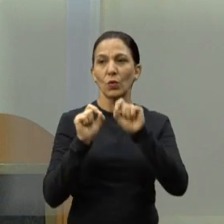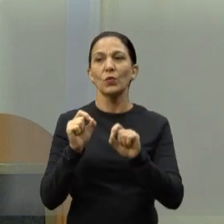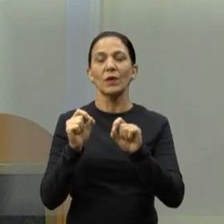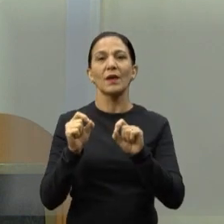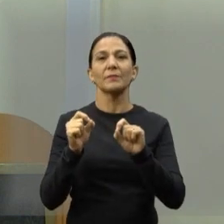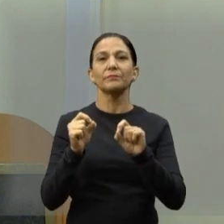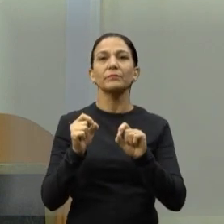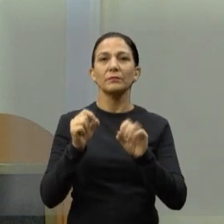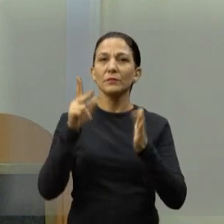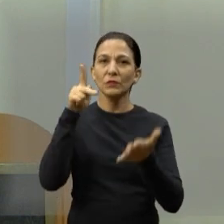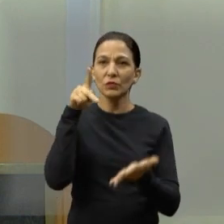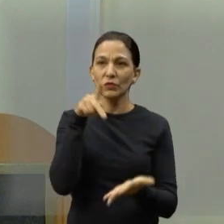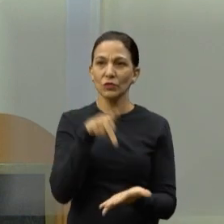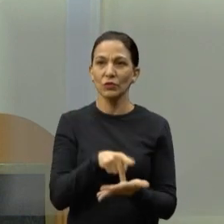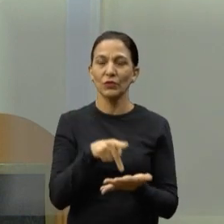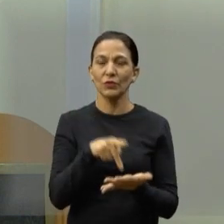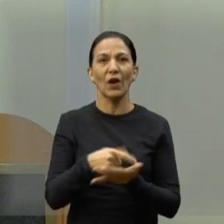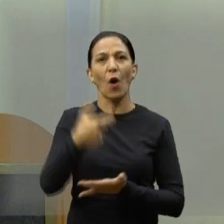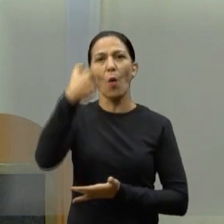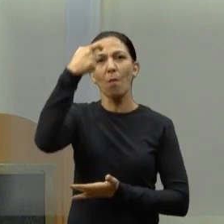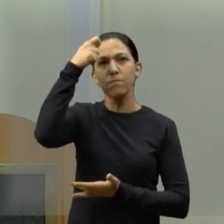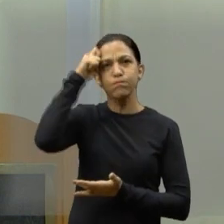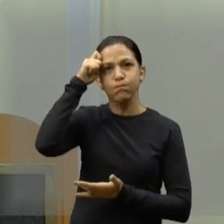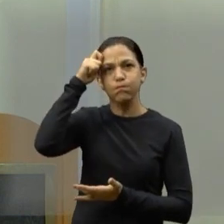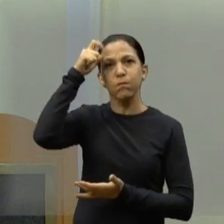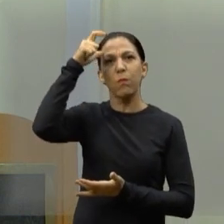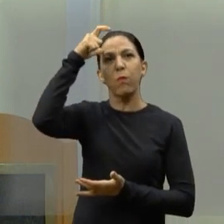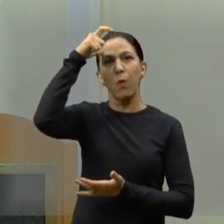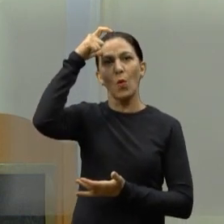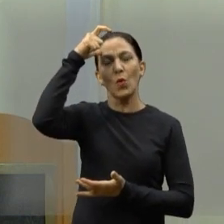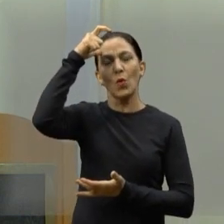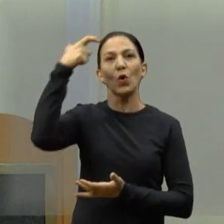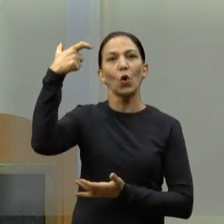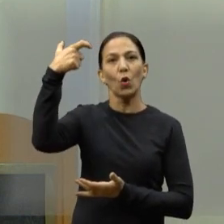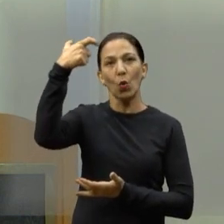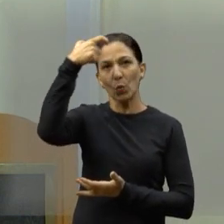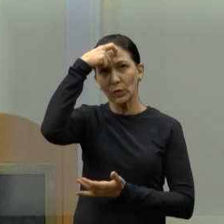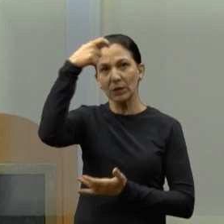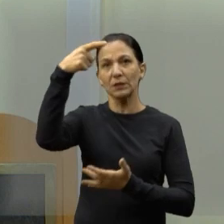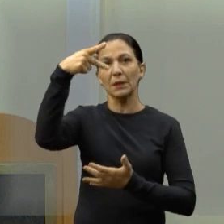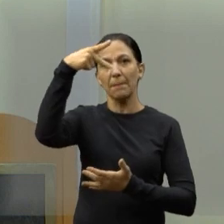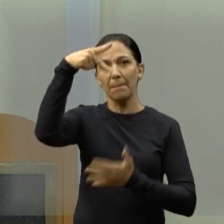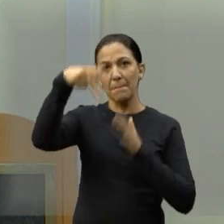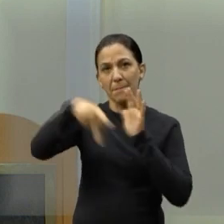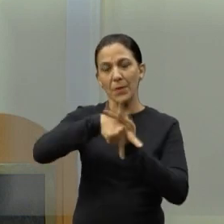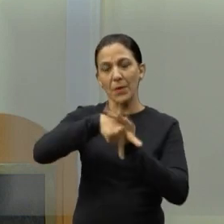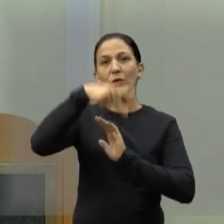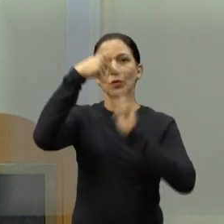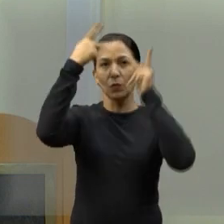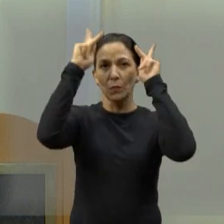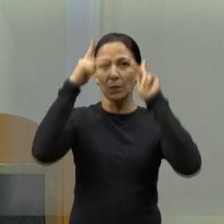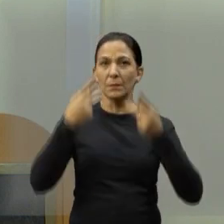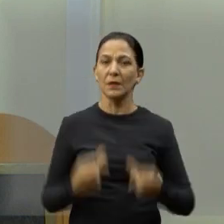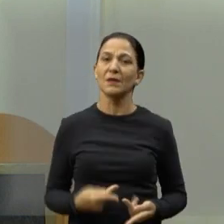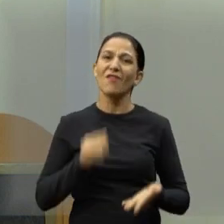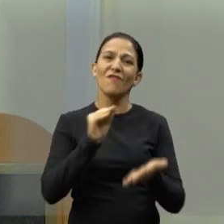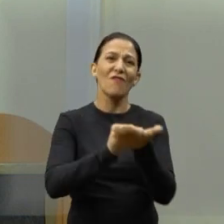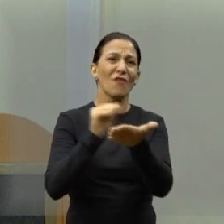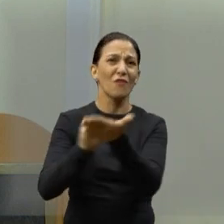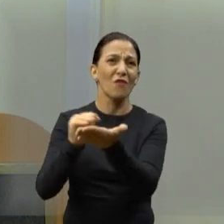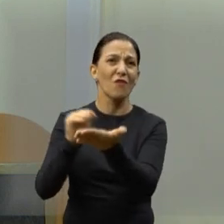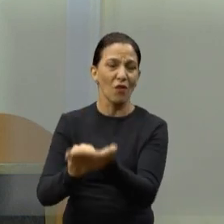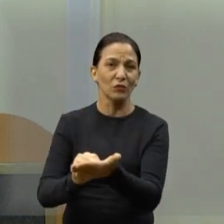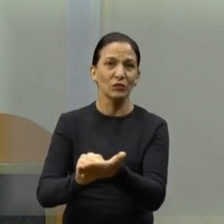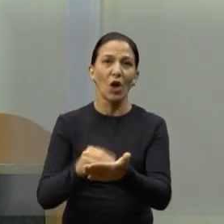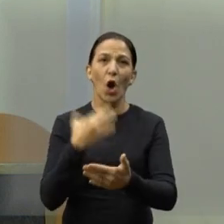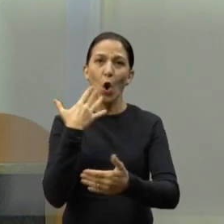verdadeiramente a consciência humana. Mas como está, falta muito. Não importa a cor